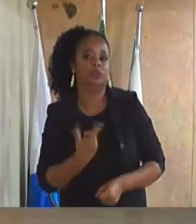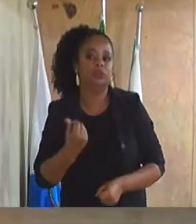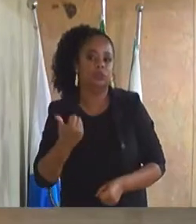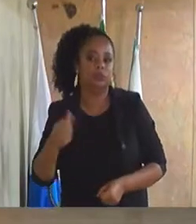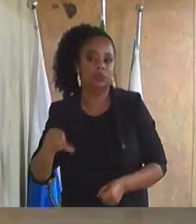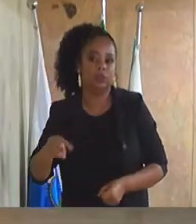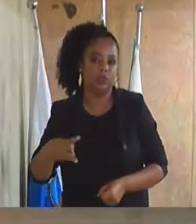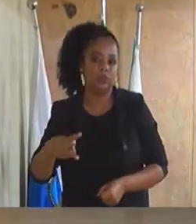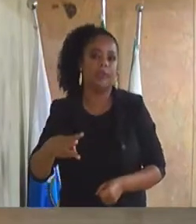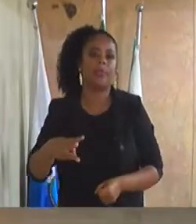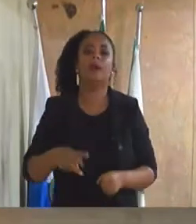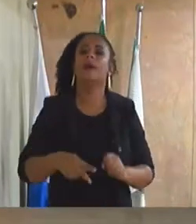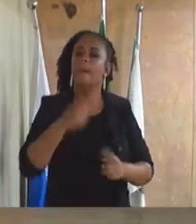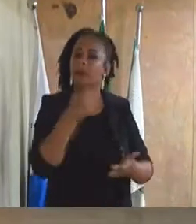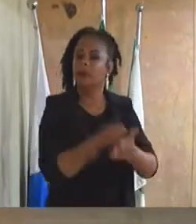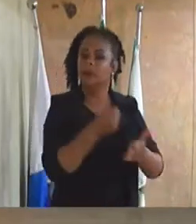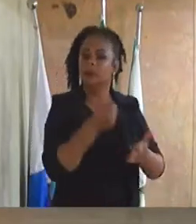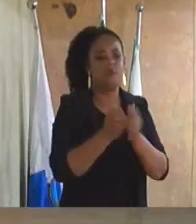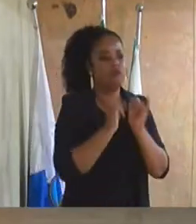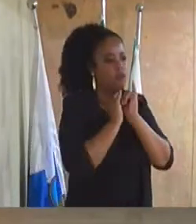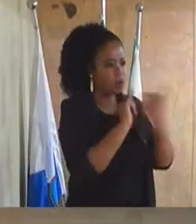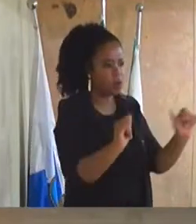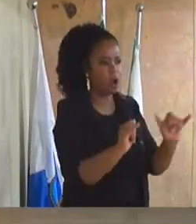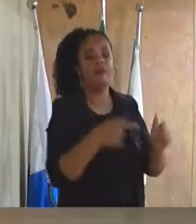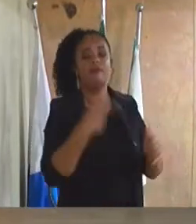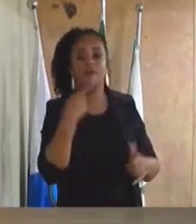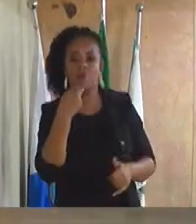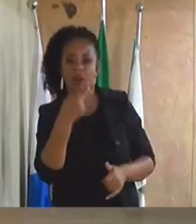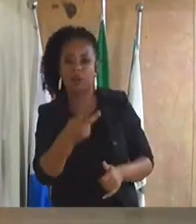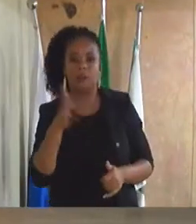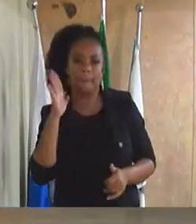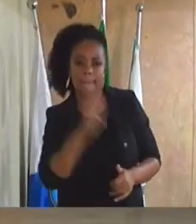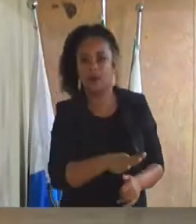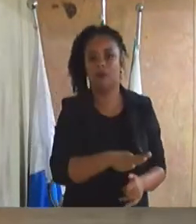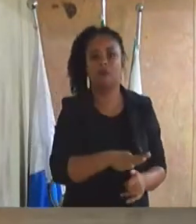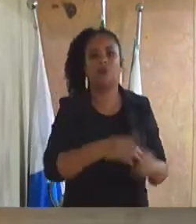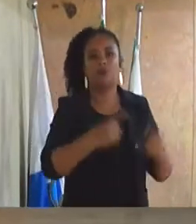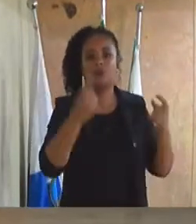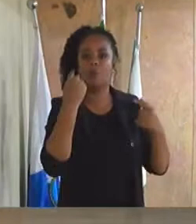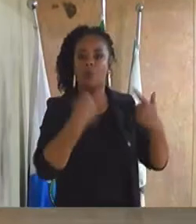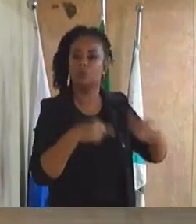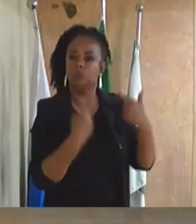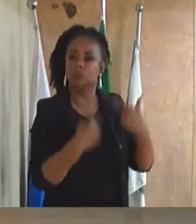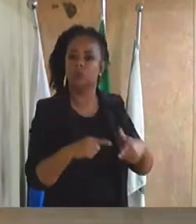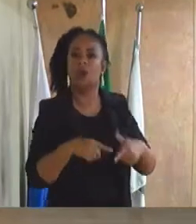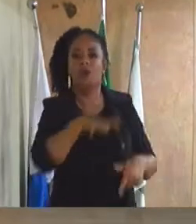placa informativa de maus tratos aos animais, em estabelecimento